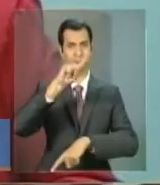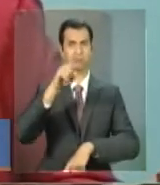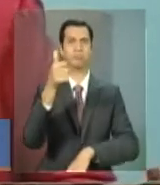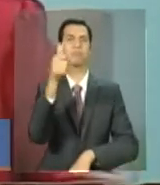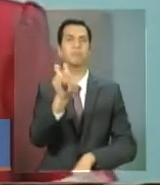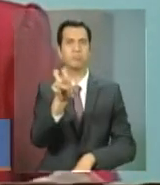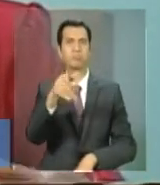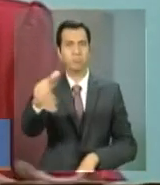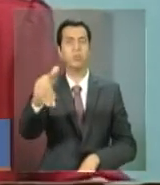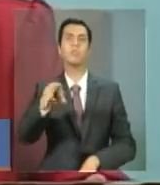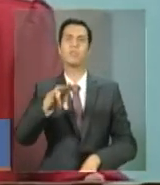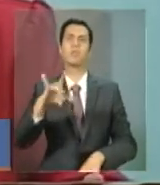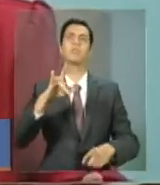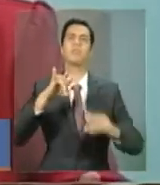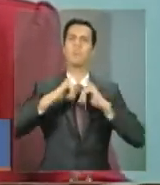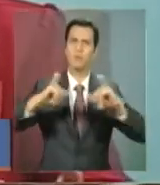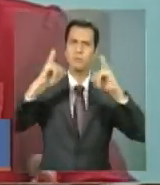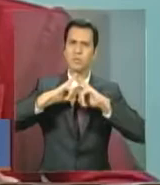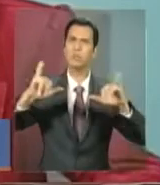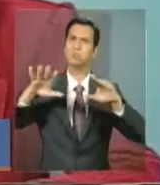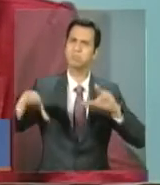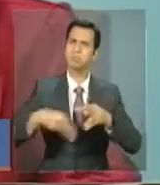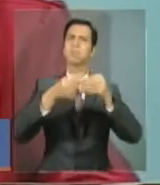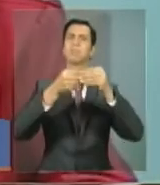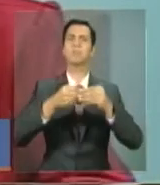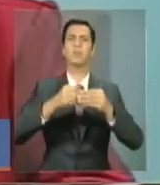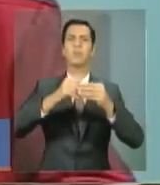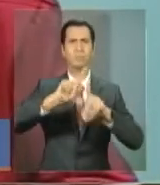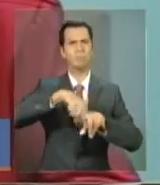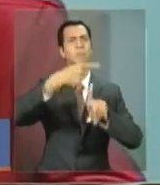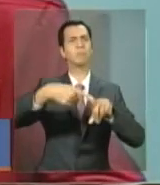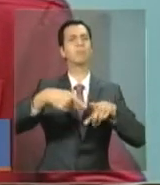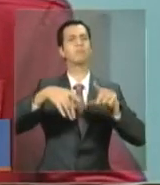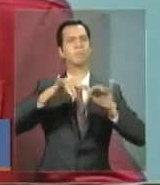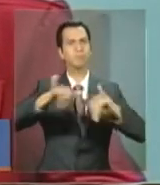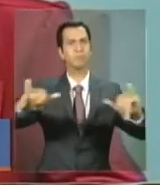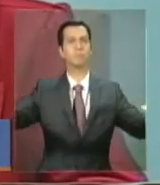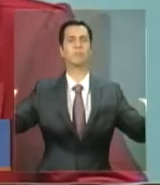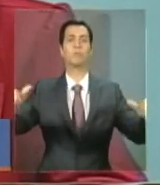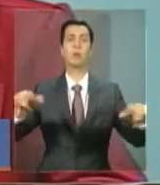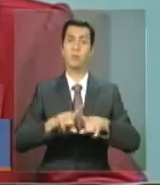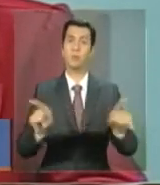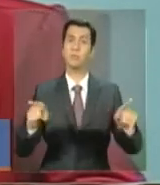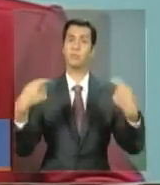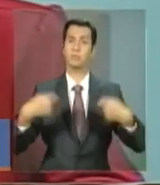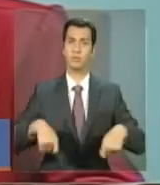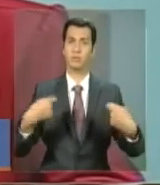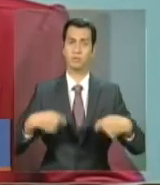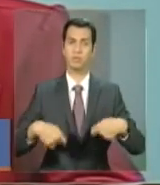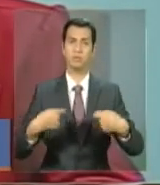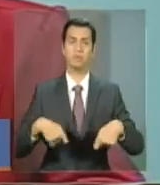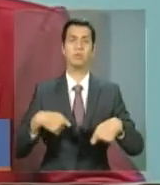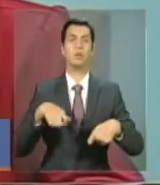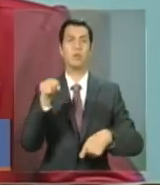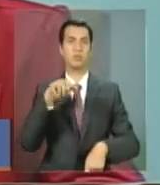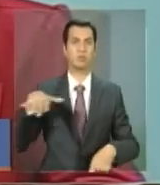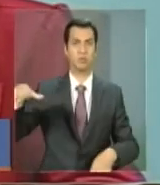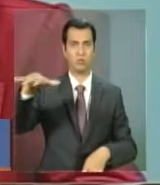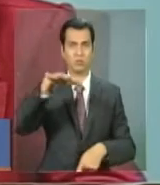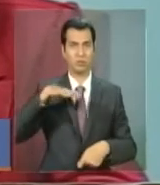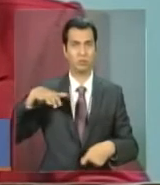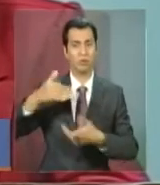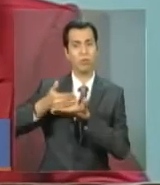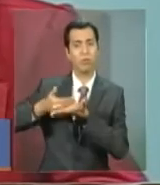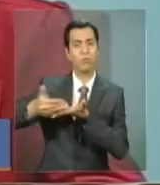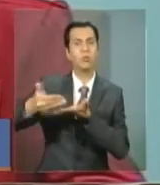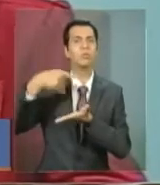informações, mais instrumentos, mas é preciso que a assistência social, que é jovem, enquanto uma